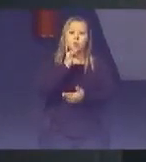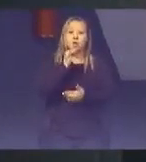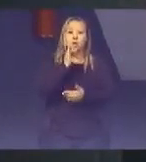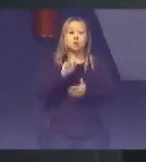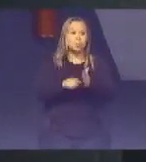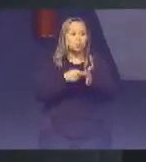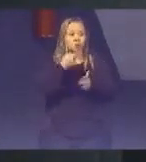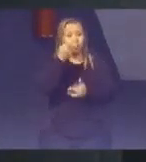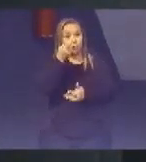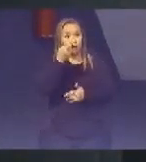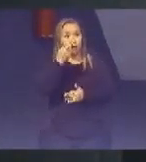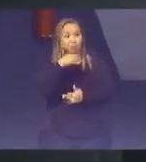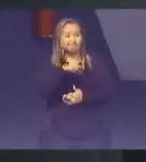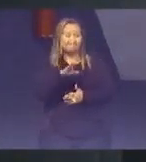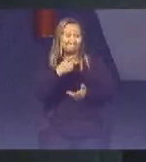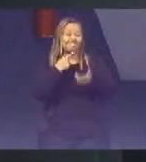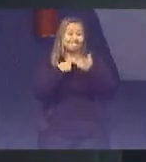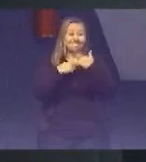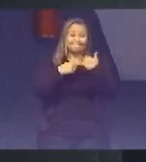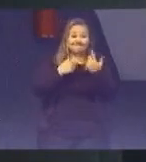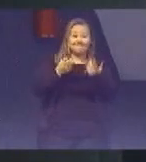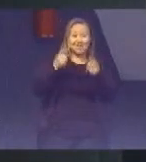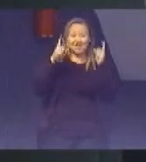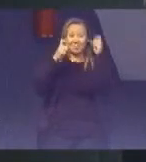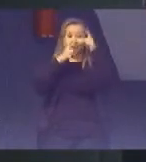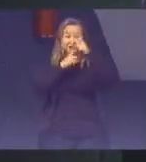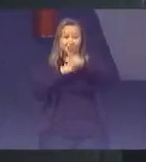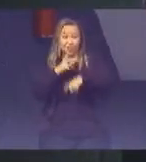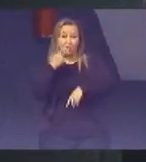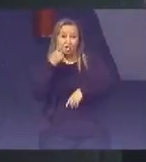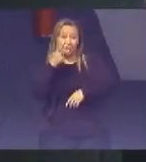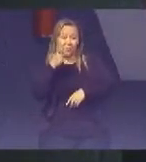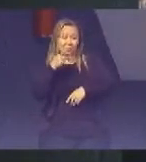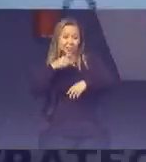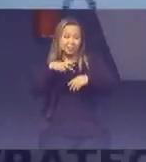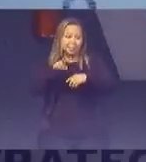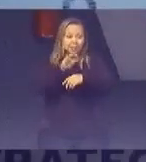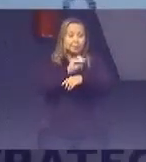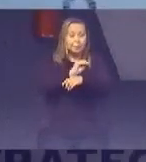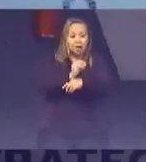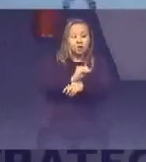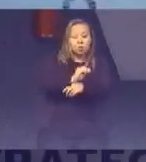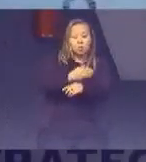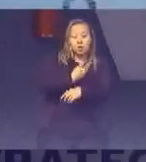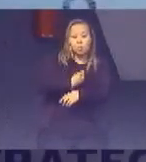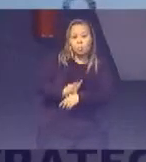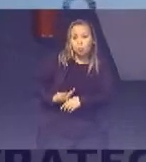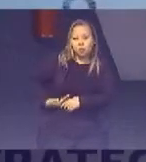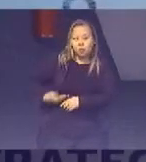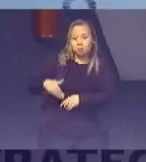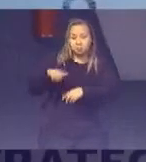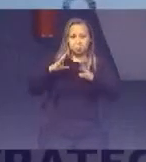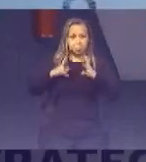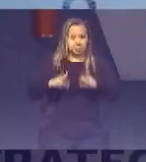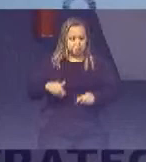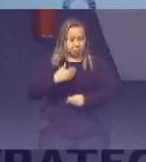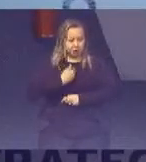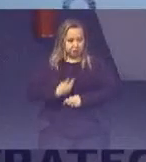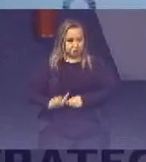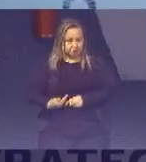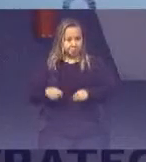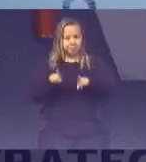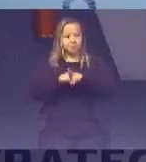deles Que deixou a desejar É a questão do saneamento básico Mas também o Brasil